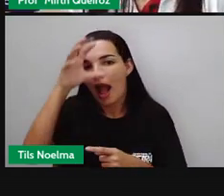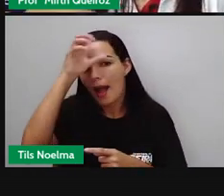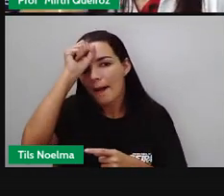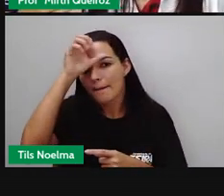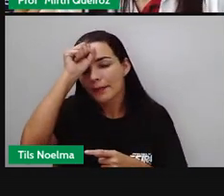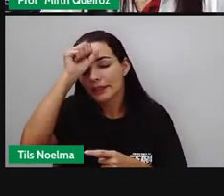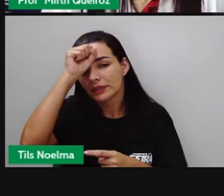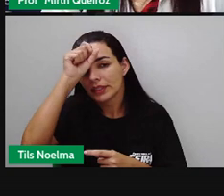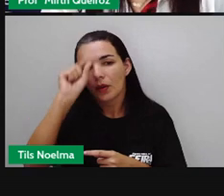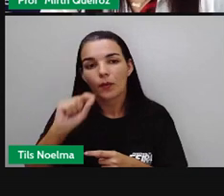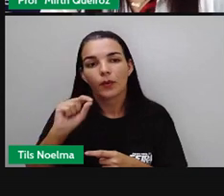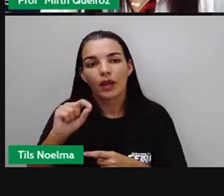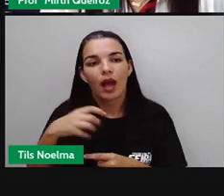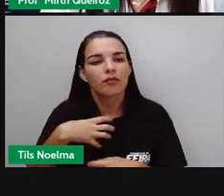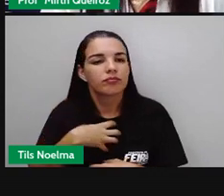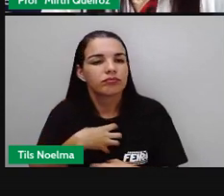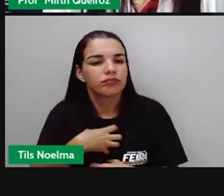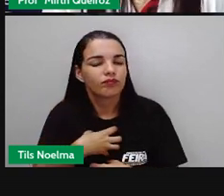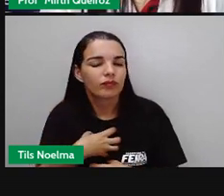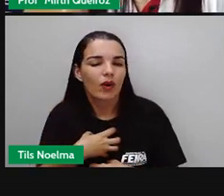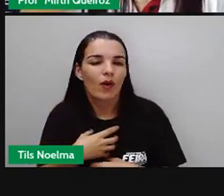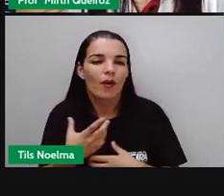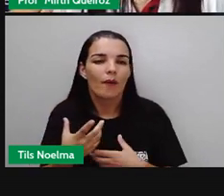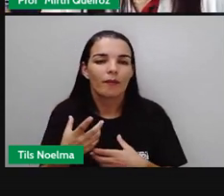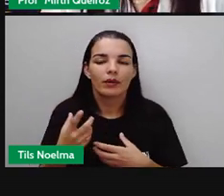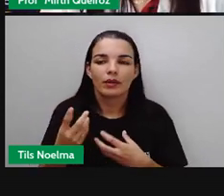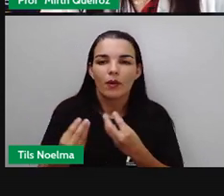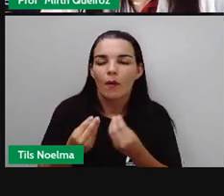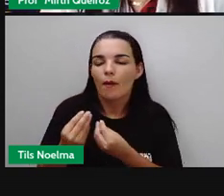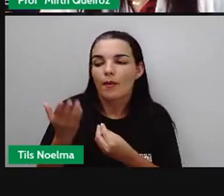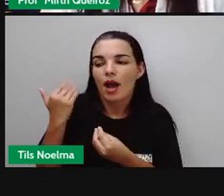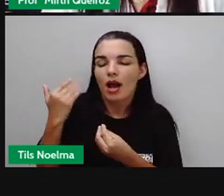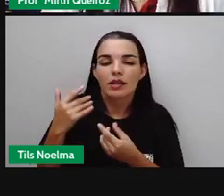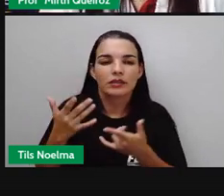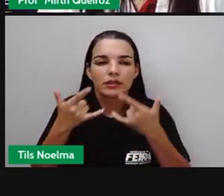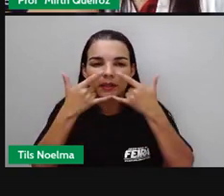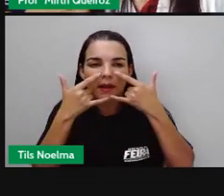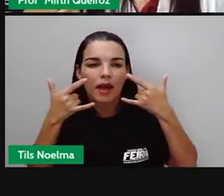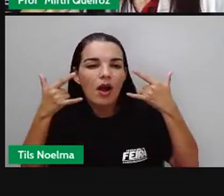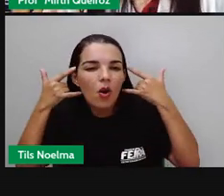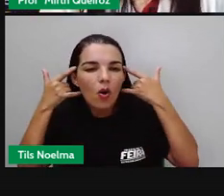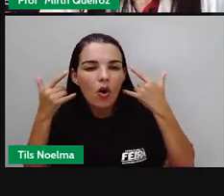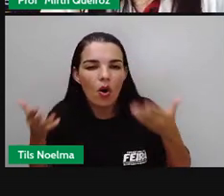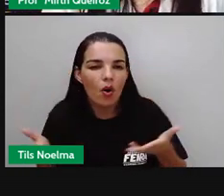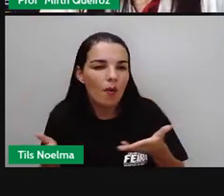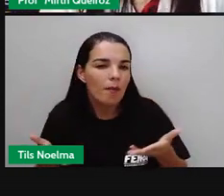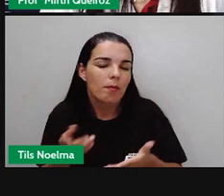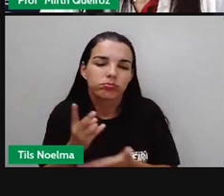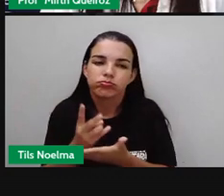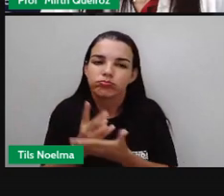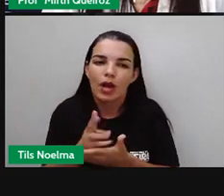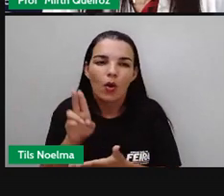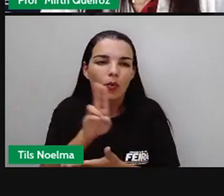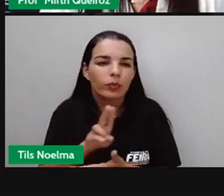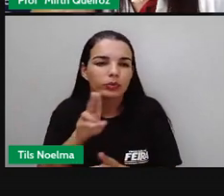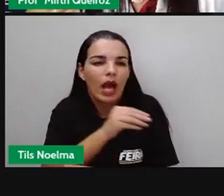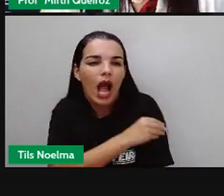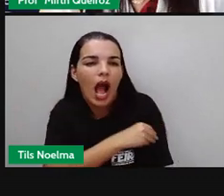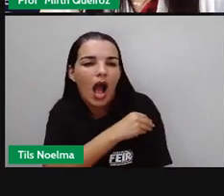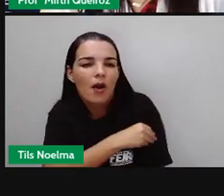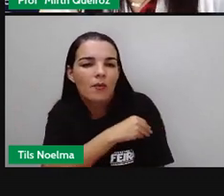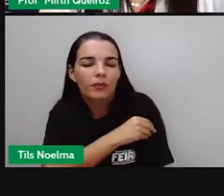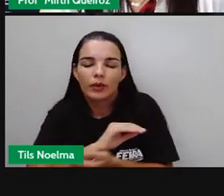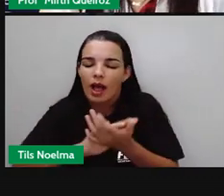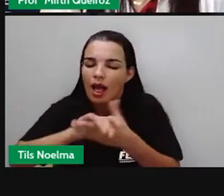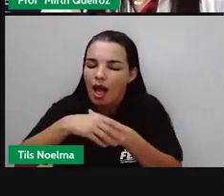como a gente vivia antes, que não é a mesma coisa. Nós temos que sair com máscara, temos que estar sempre com álcool gel, lavar